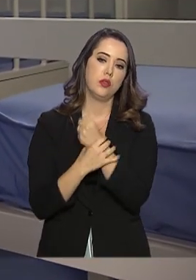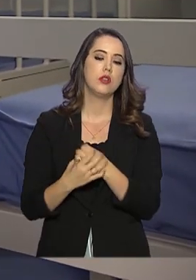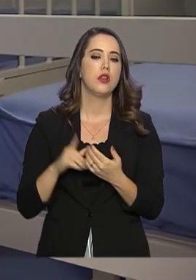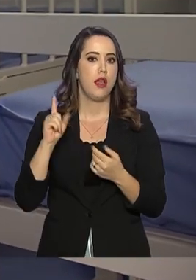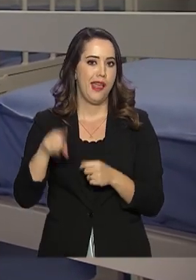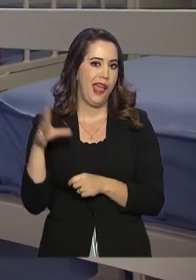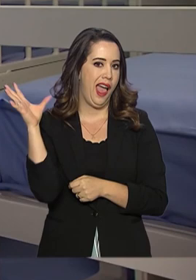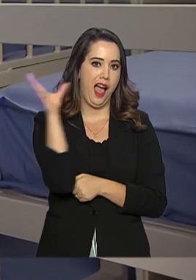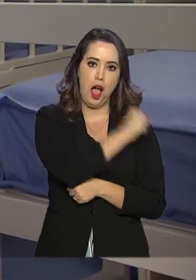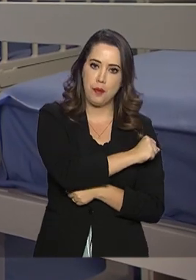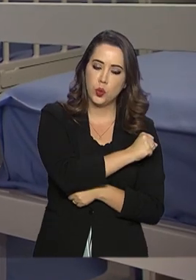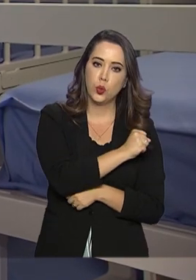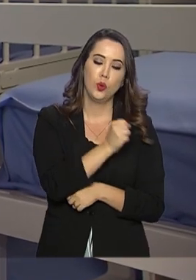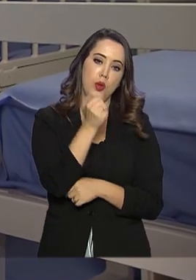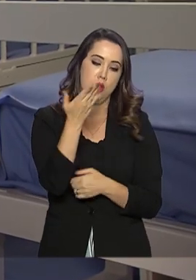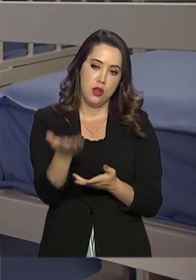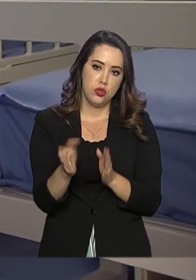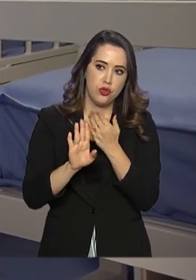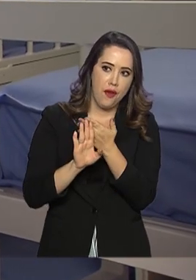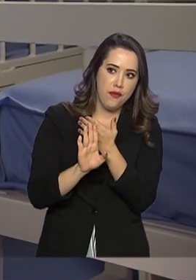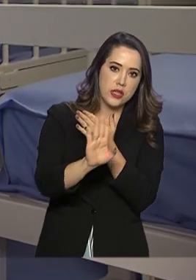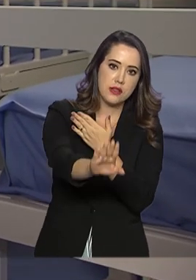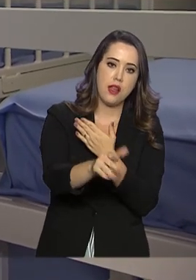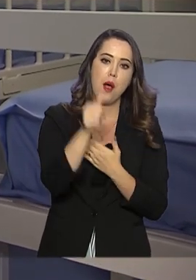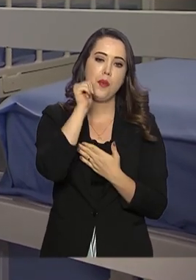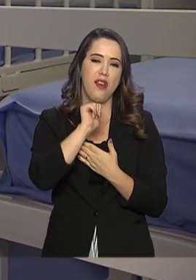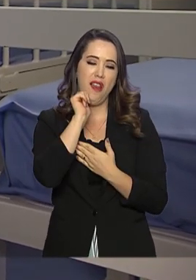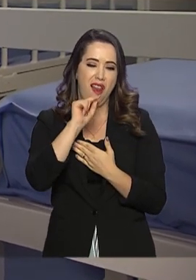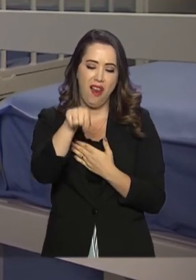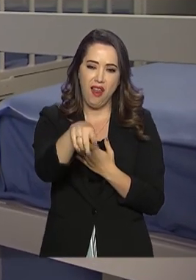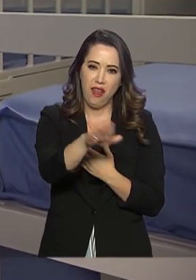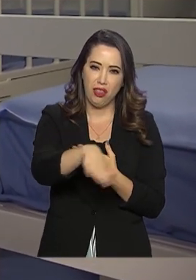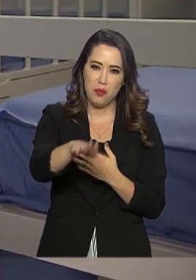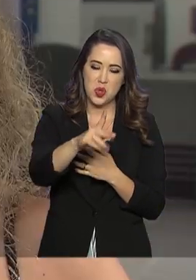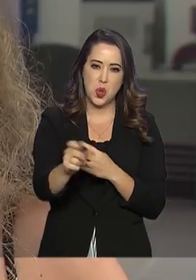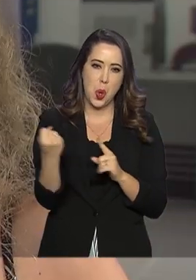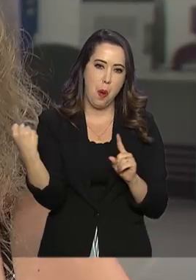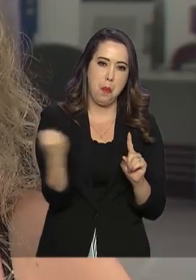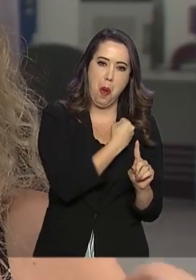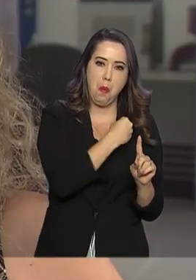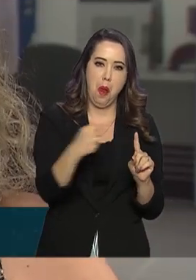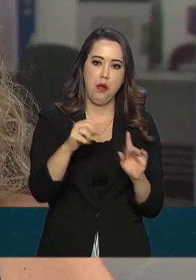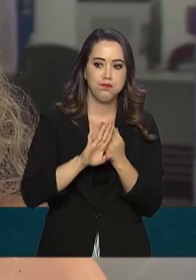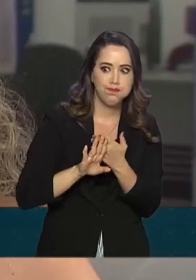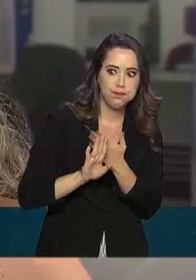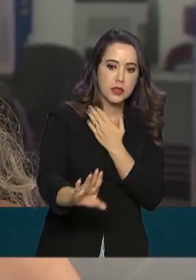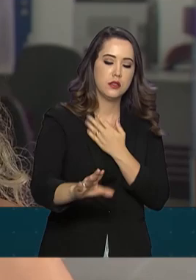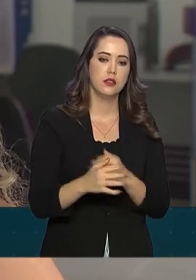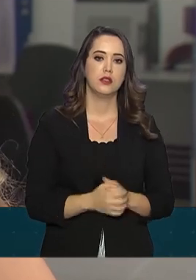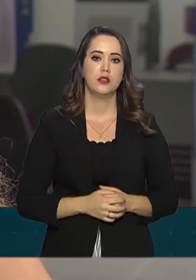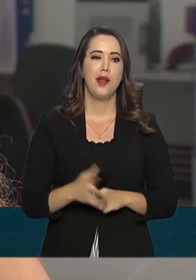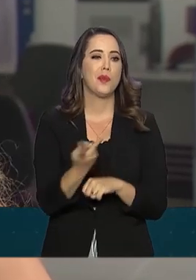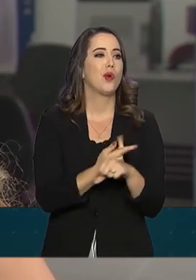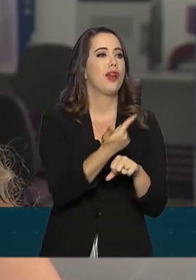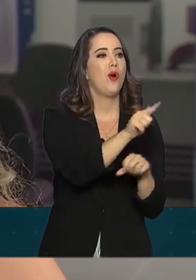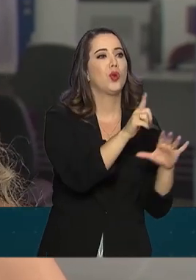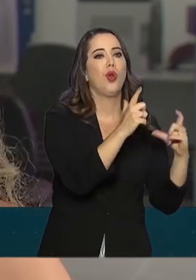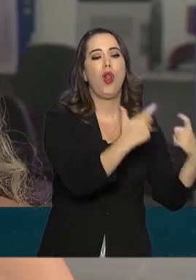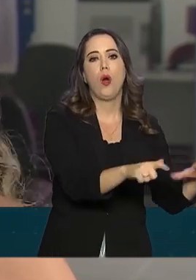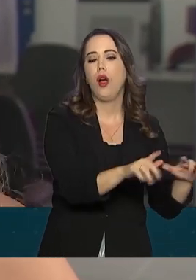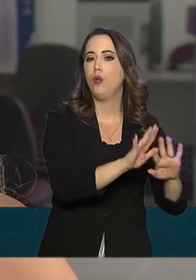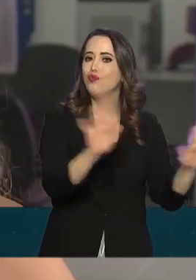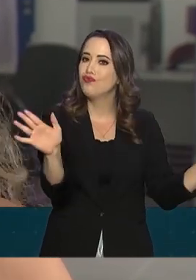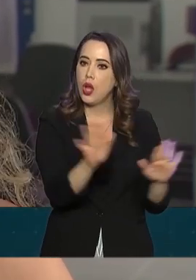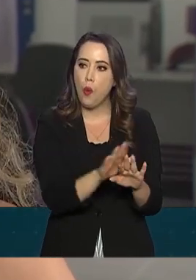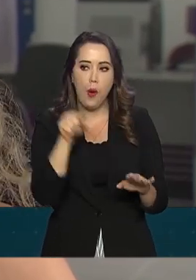É uma maneira rápida e eficaz de afastar a mulher de seu agressor. Vai procurar um outro abrigo? Não existe isso. Aqui